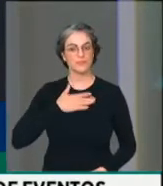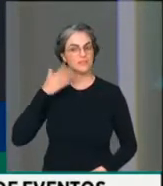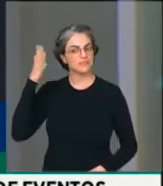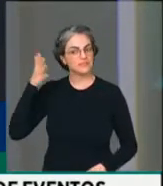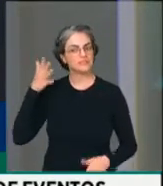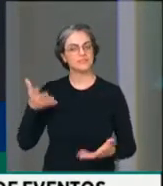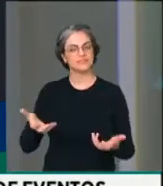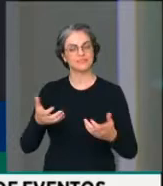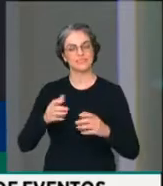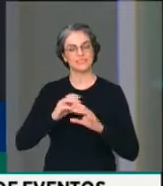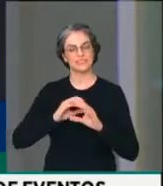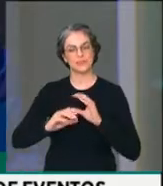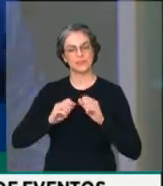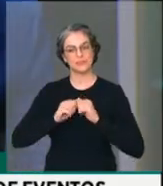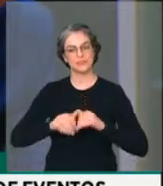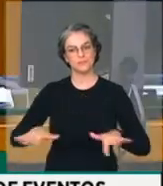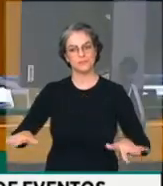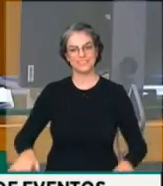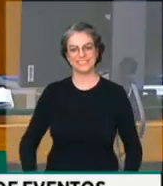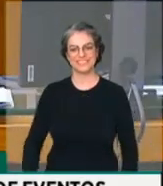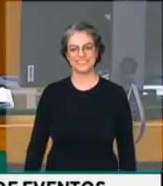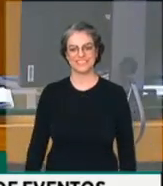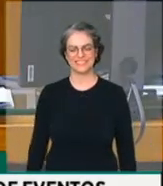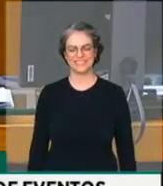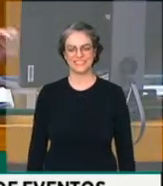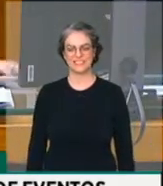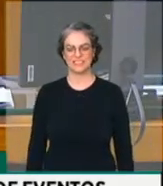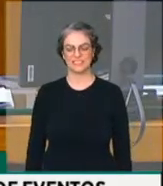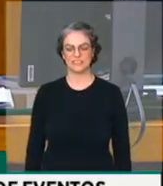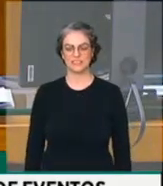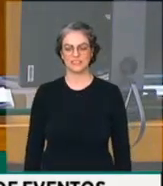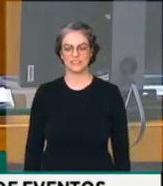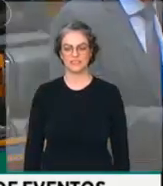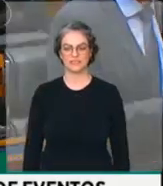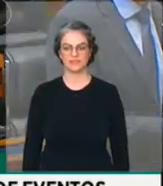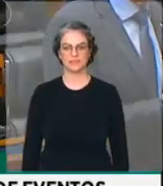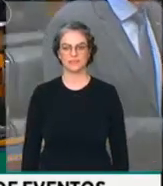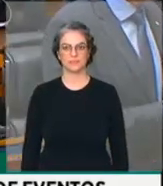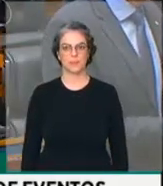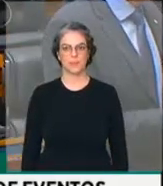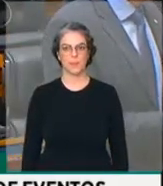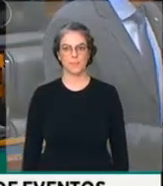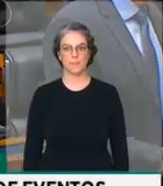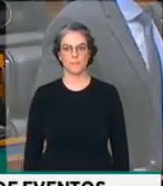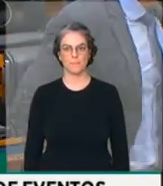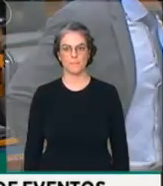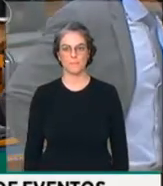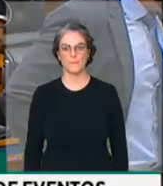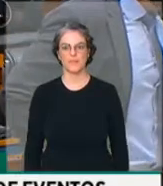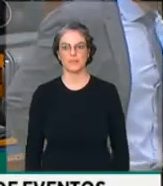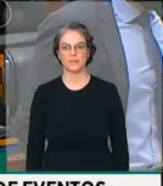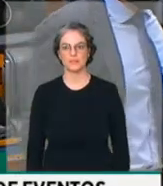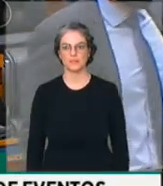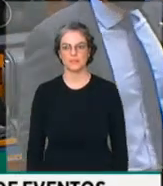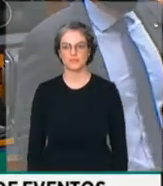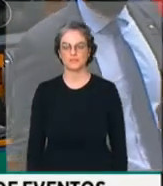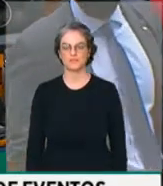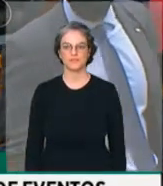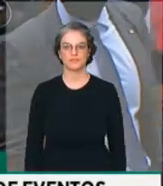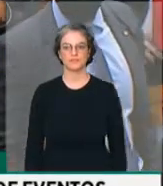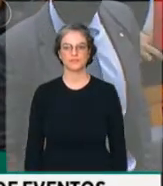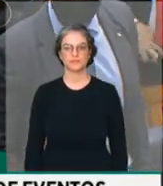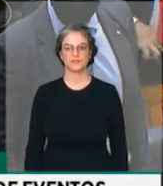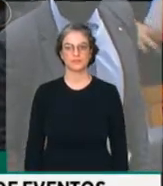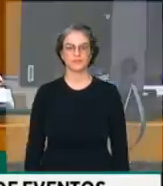registrada na voz do Brasil. Sr. Presidente, vou deixar a posição do... Obrigado, deputado Carreiras. Deputado Carreiras,